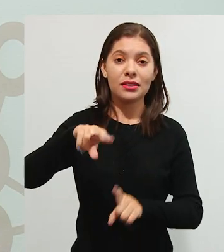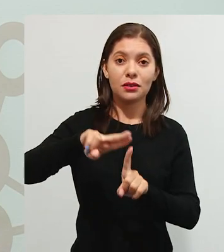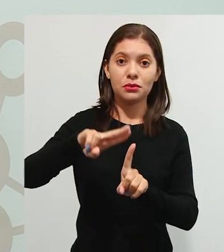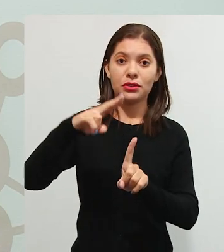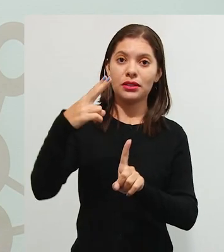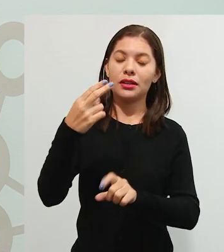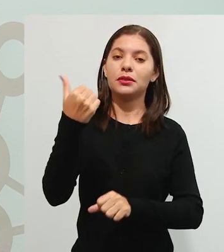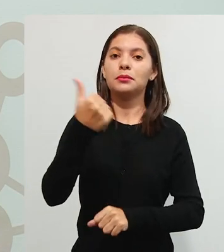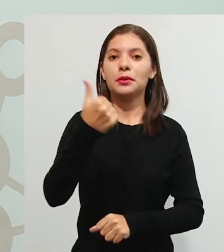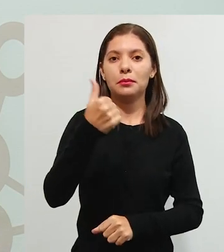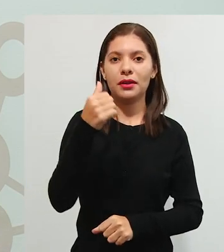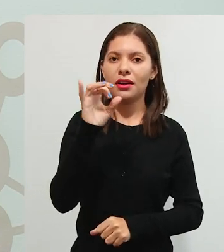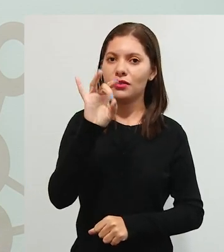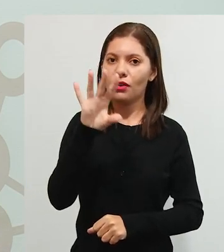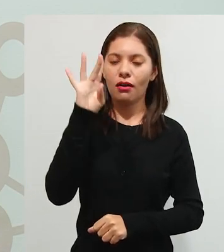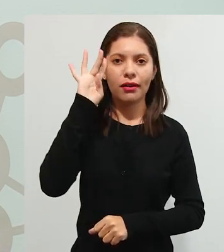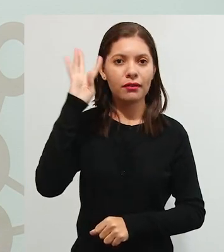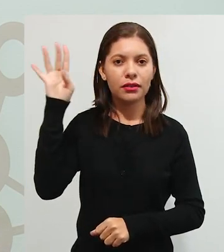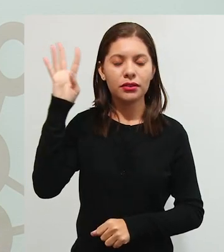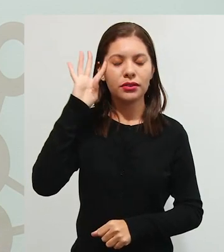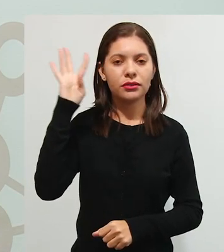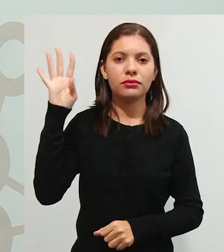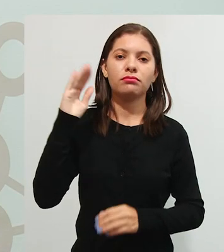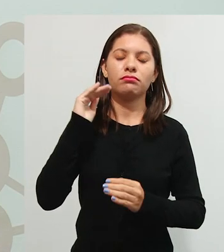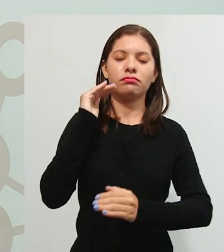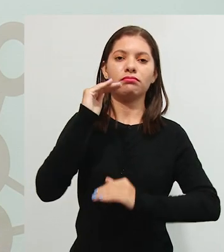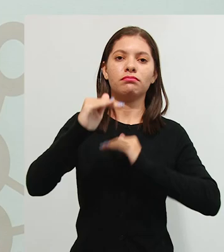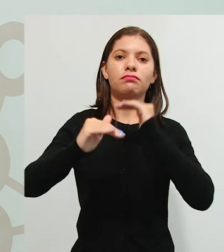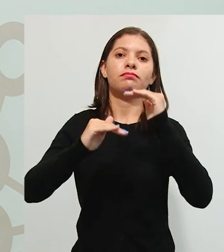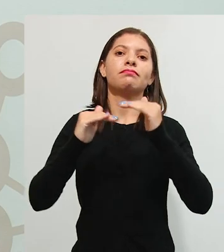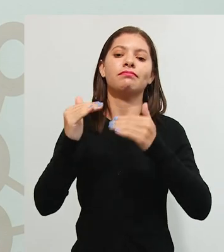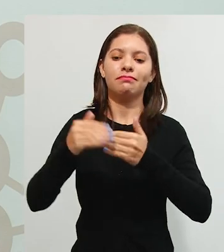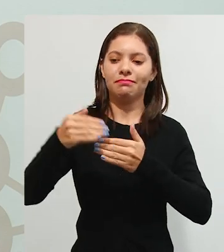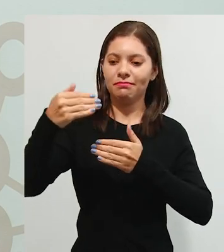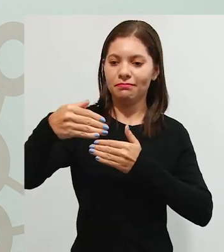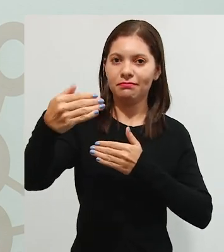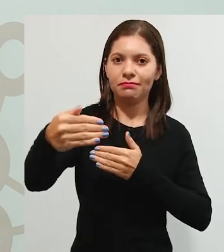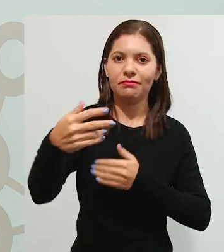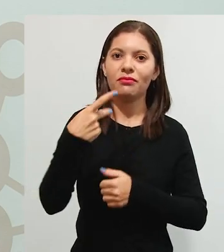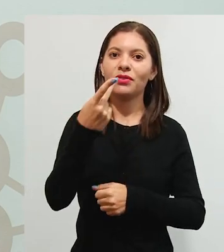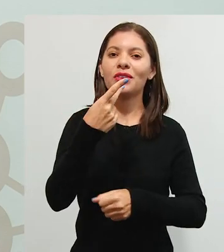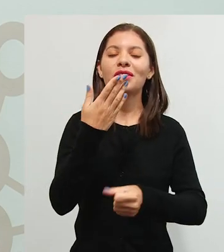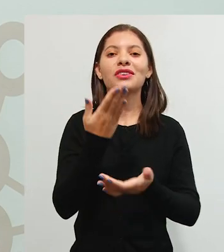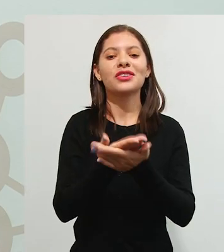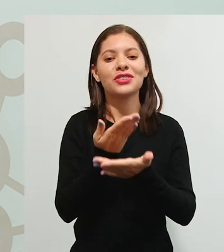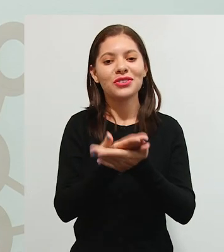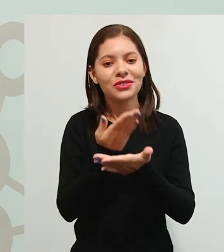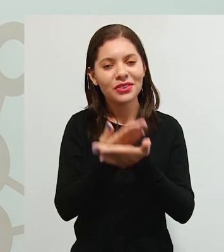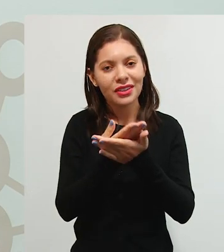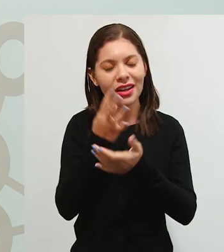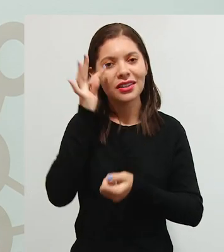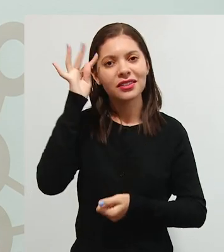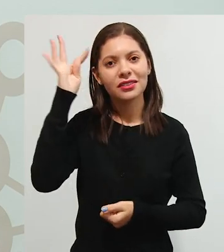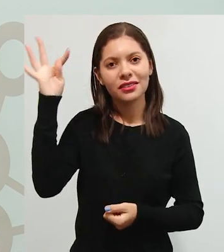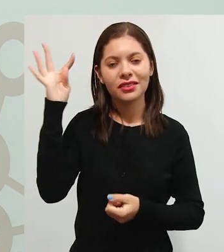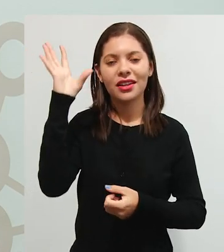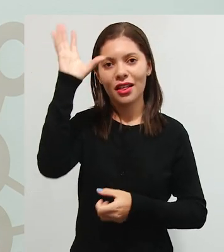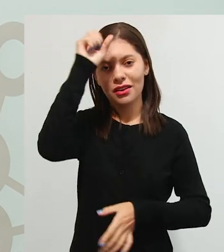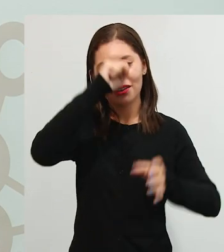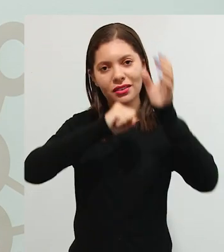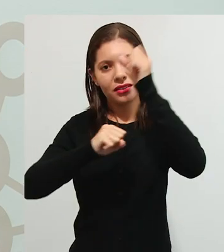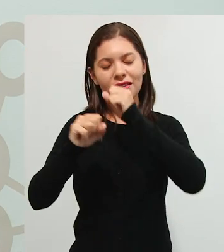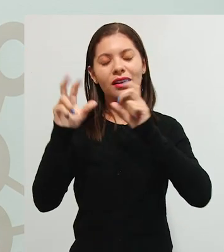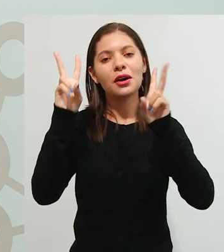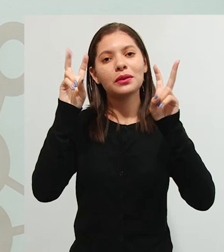unidade era pra gente refletir sobre as concepções de desenvolvimento e a partir delas que nós vamos estudar as teorias da aprendizagem que são